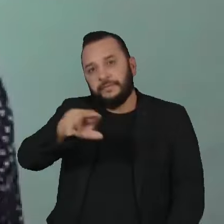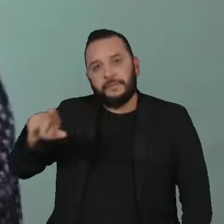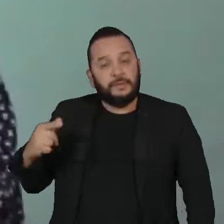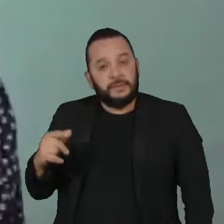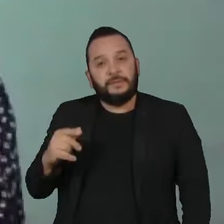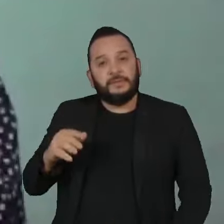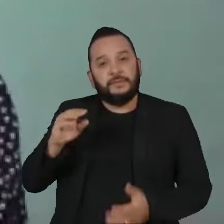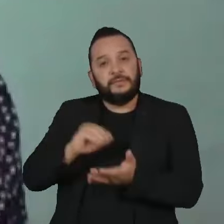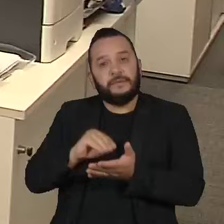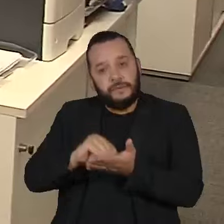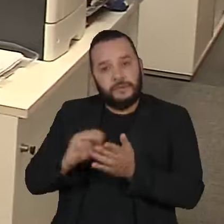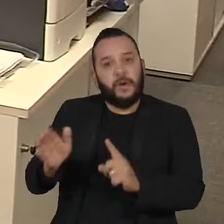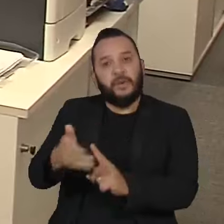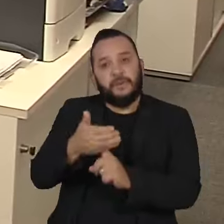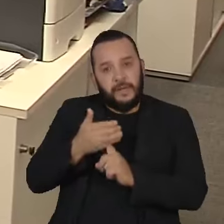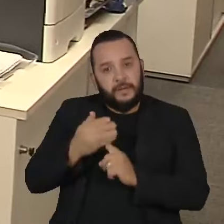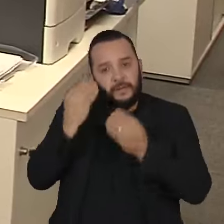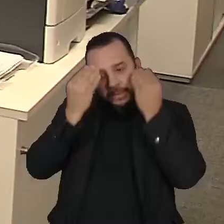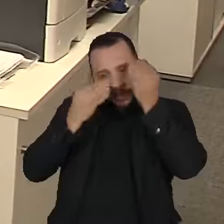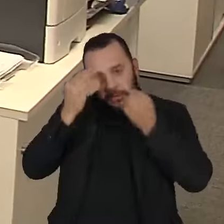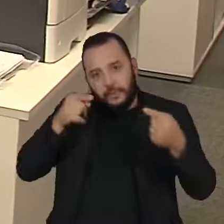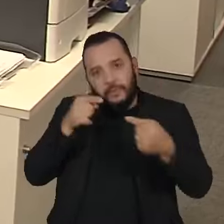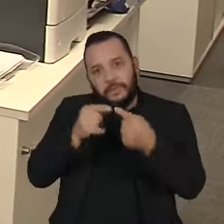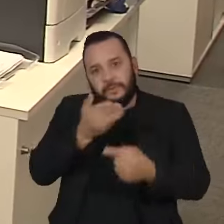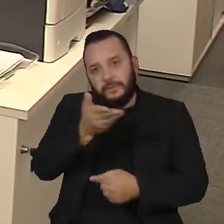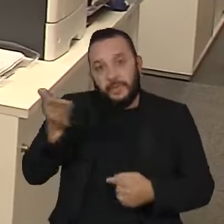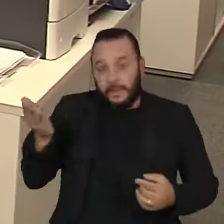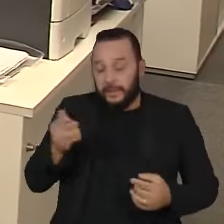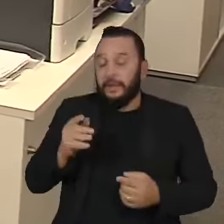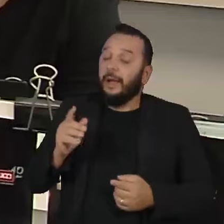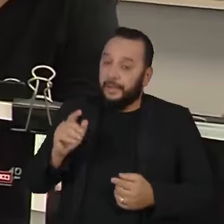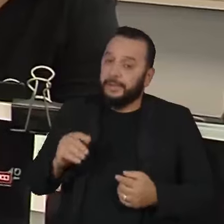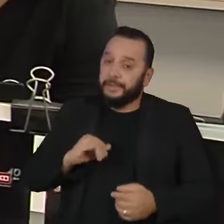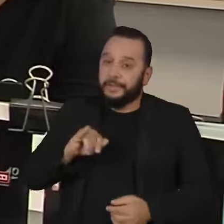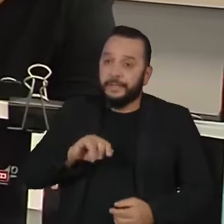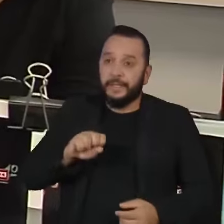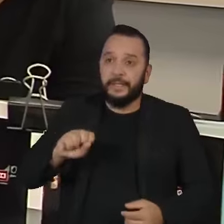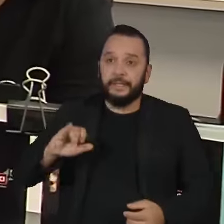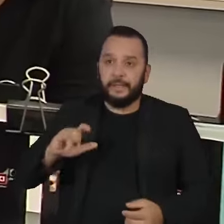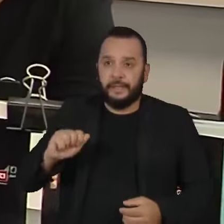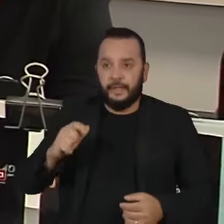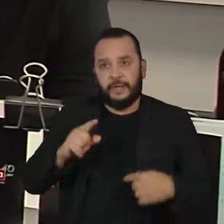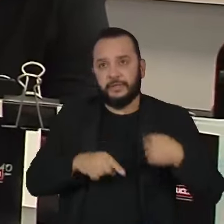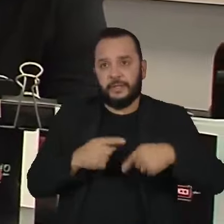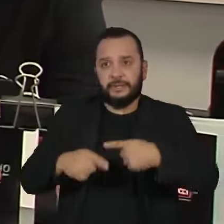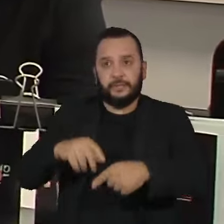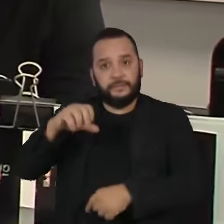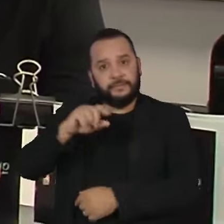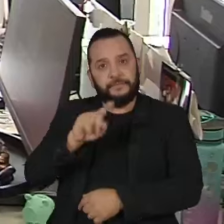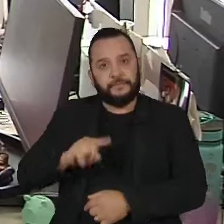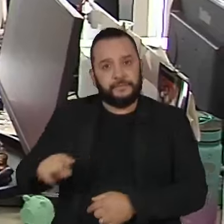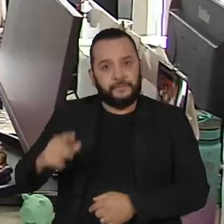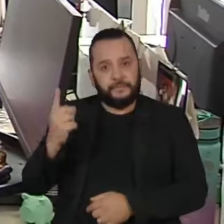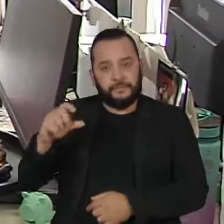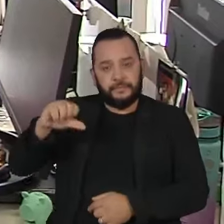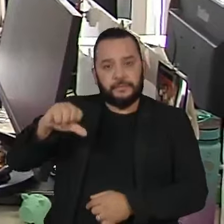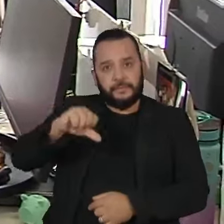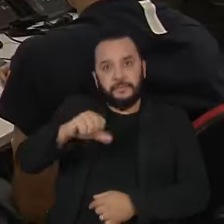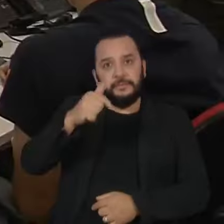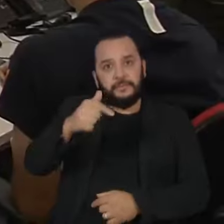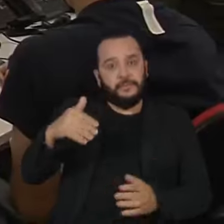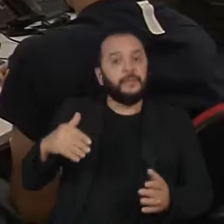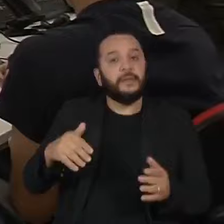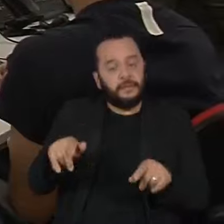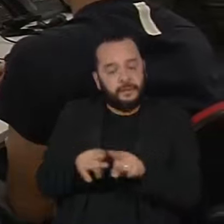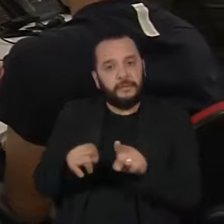sentem não acolhidas, sabe? Jéssica faz parte da chamada geração Z, os nascidos entre 1997 e 2010.